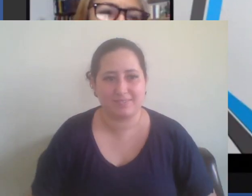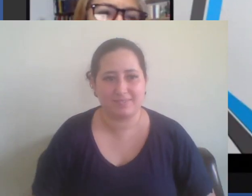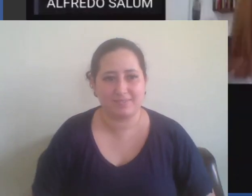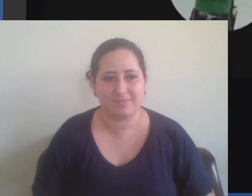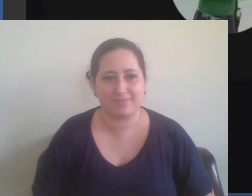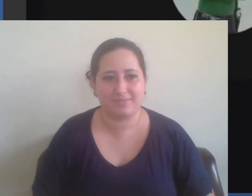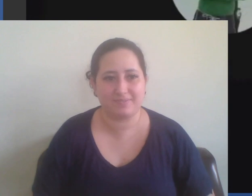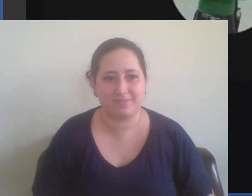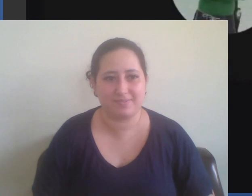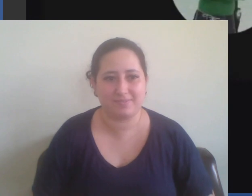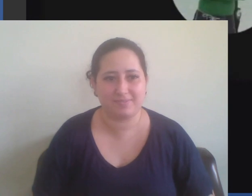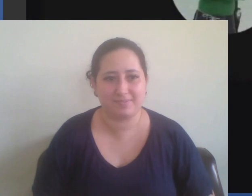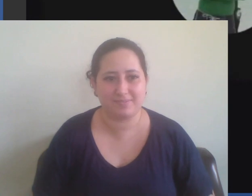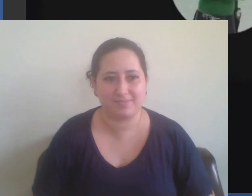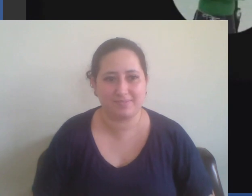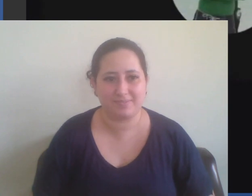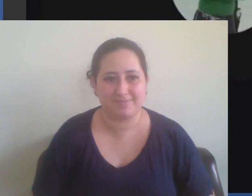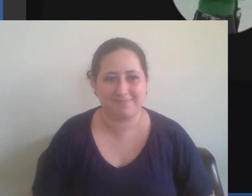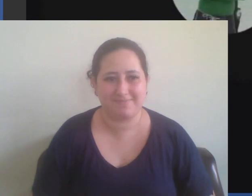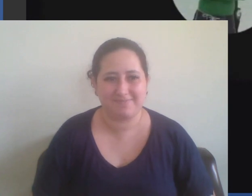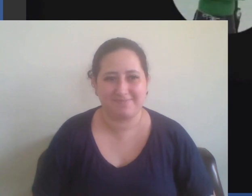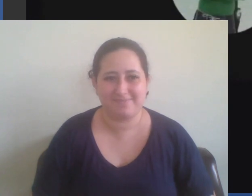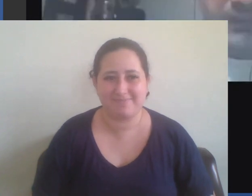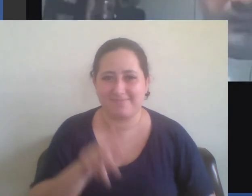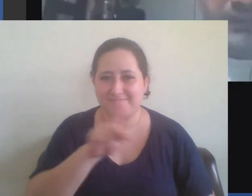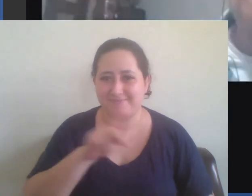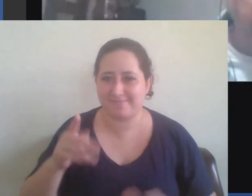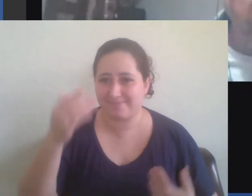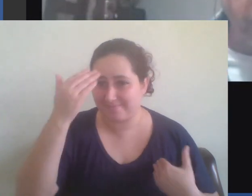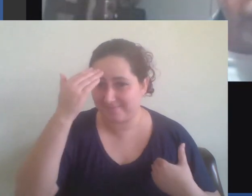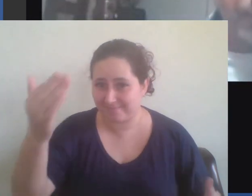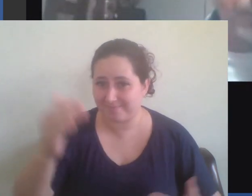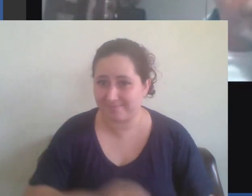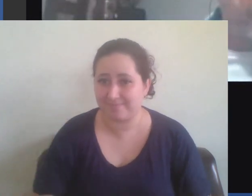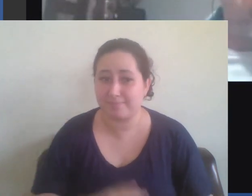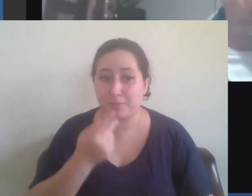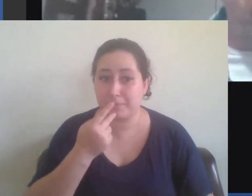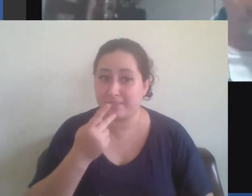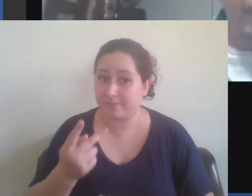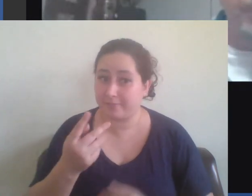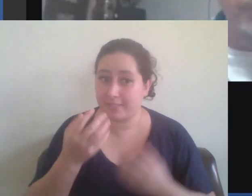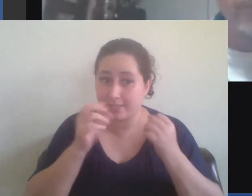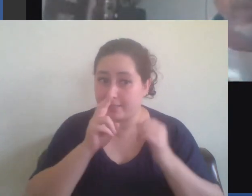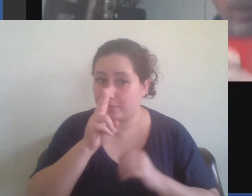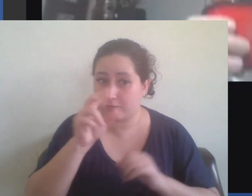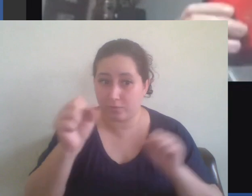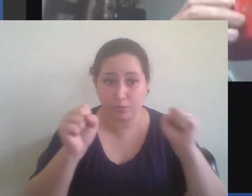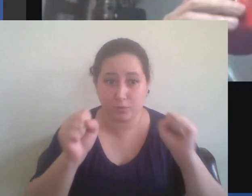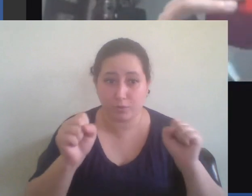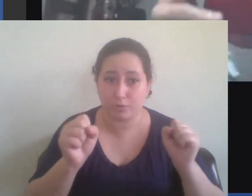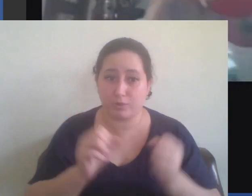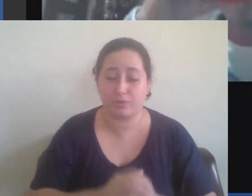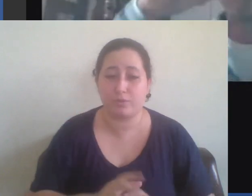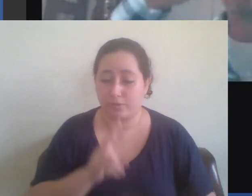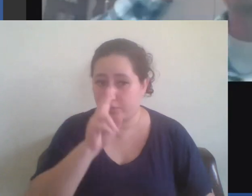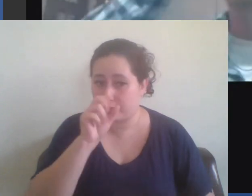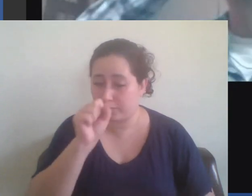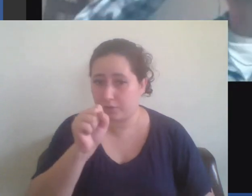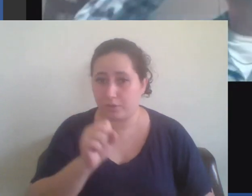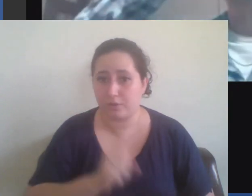professor muito obrigado foi uma fala muito forte muito bonita que nos coloca a pensar